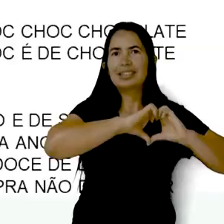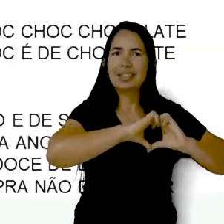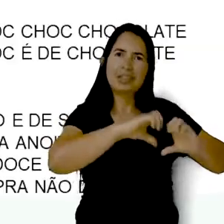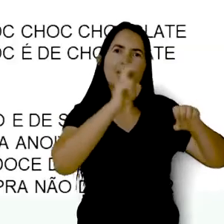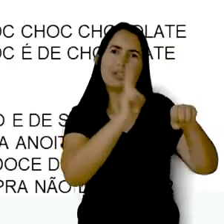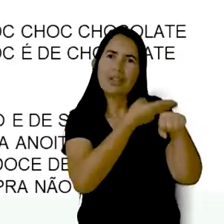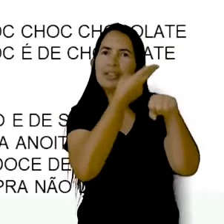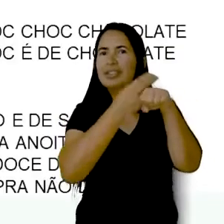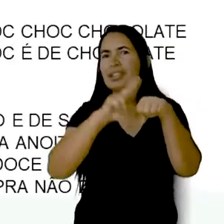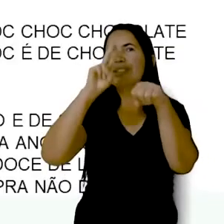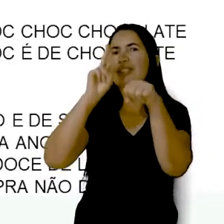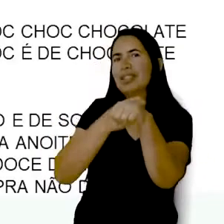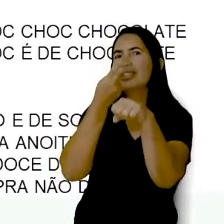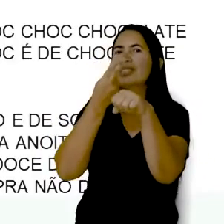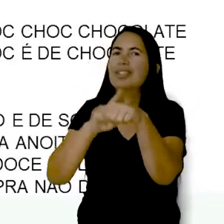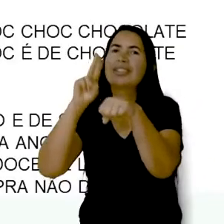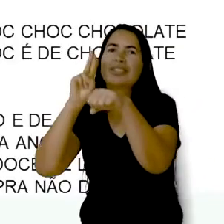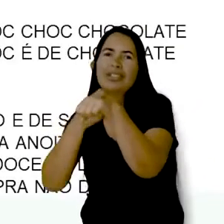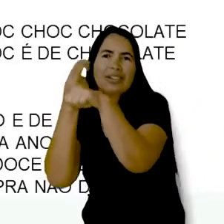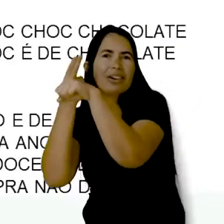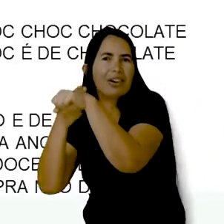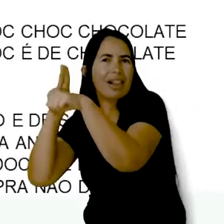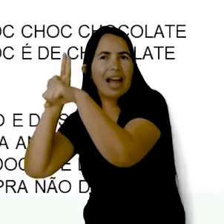Chocos, choques, choques, choques,